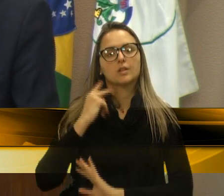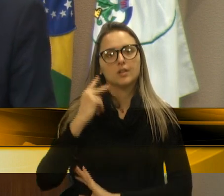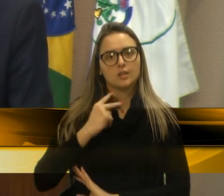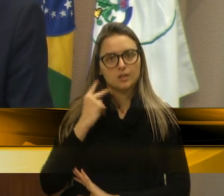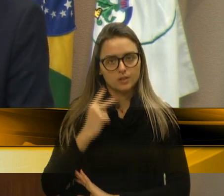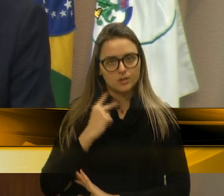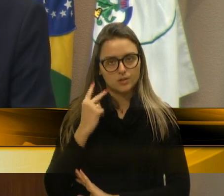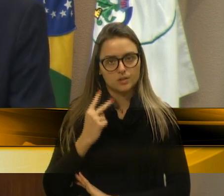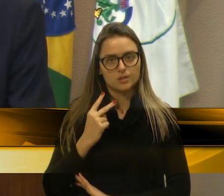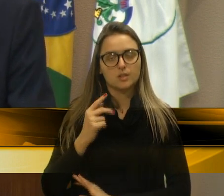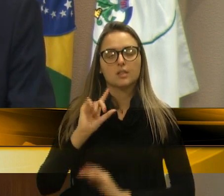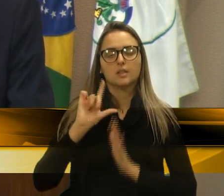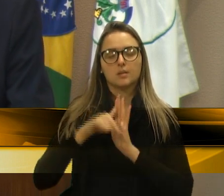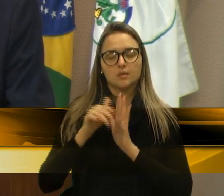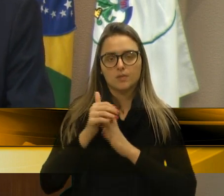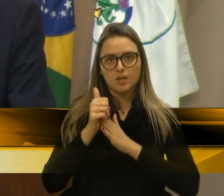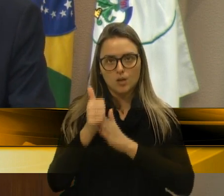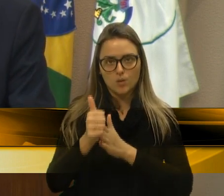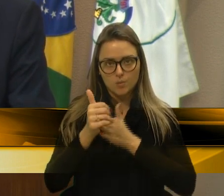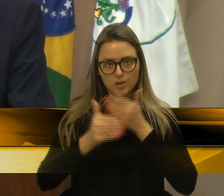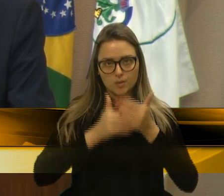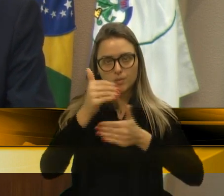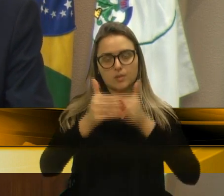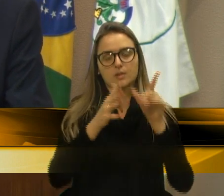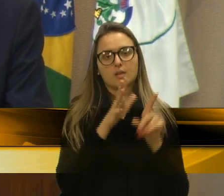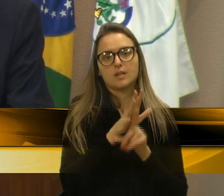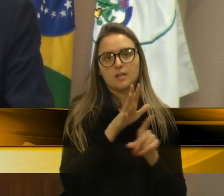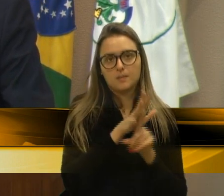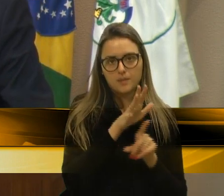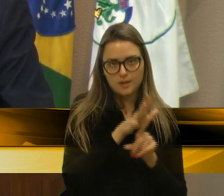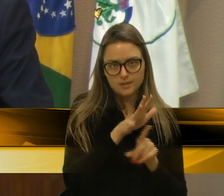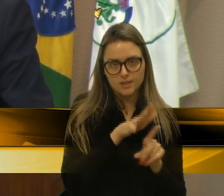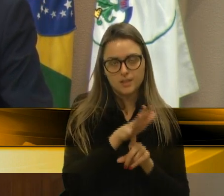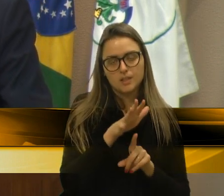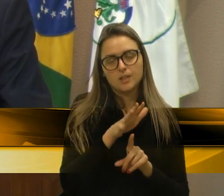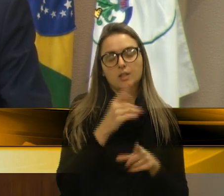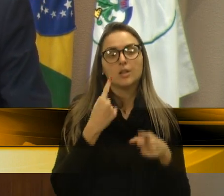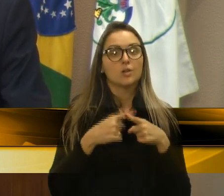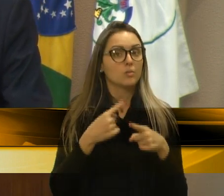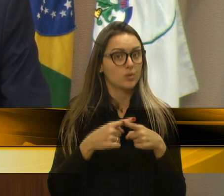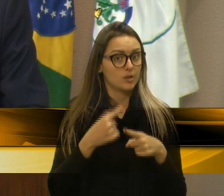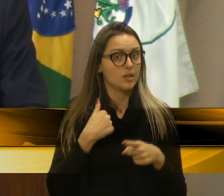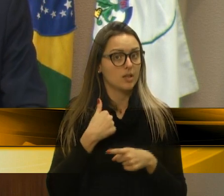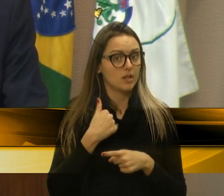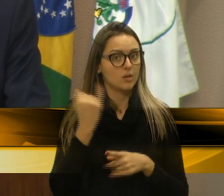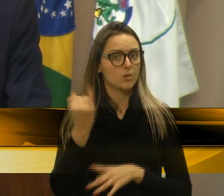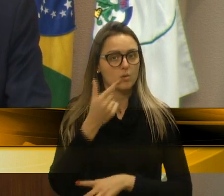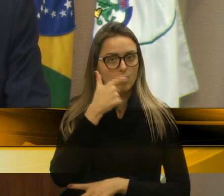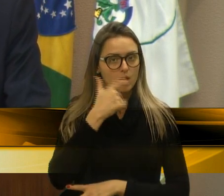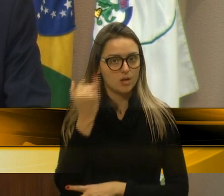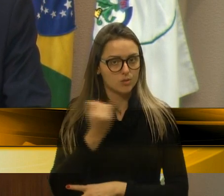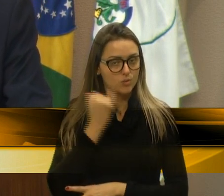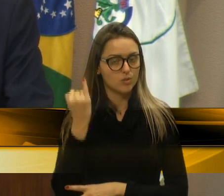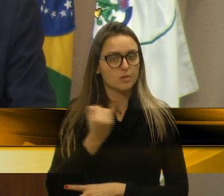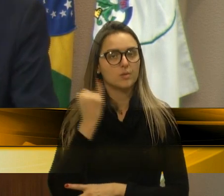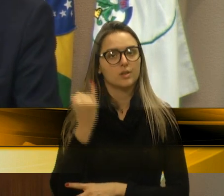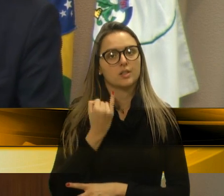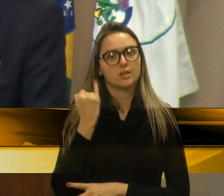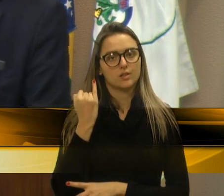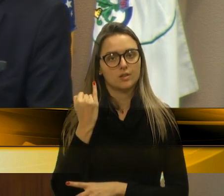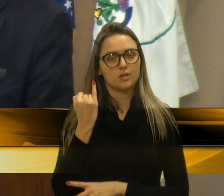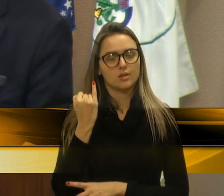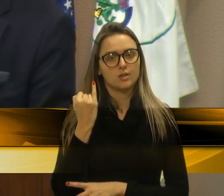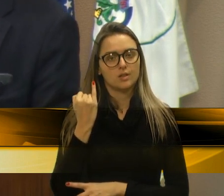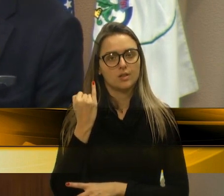e a gente irá acompanhar, de perto, essas demandas, porque eu vejo, de fundamental importância, e,